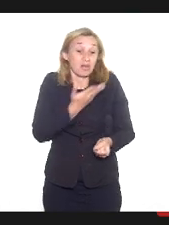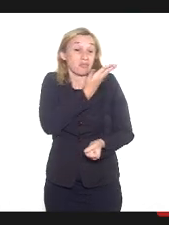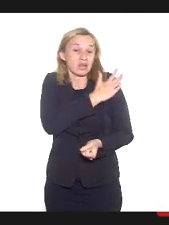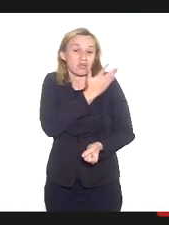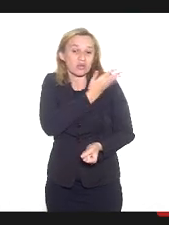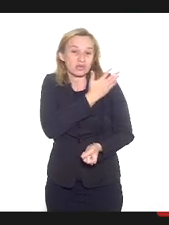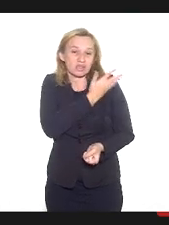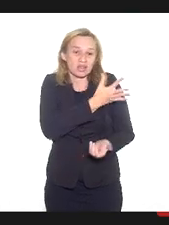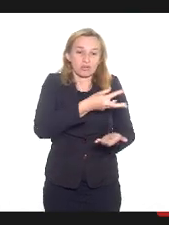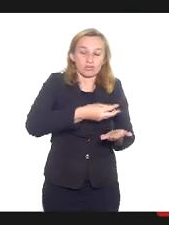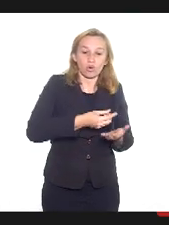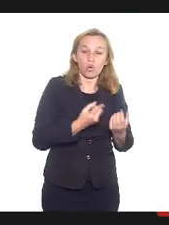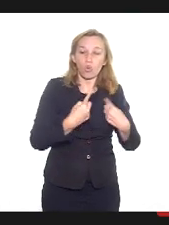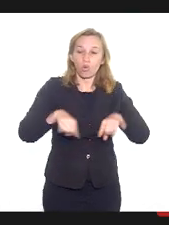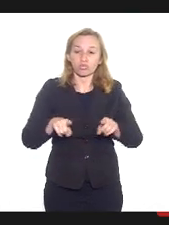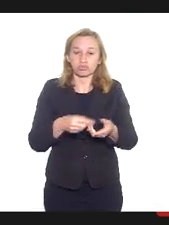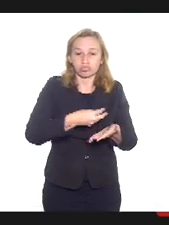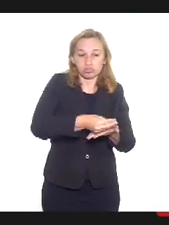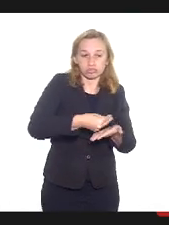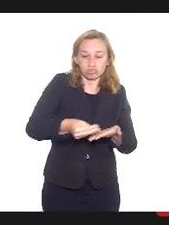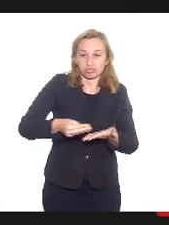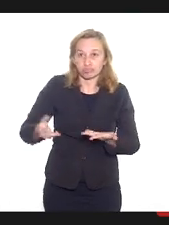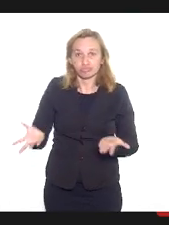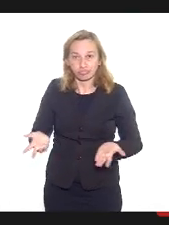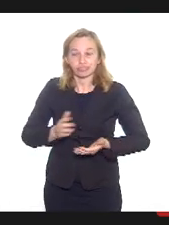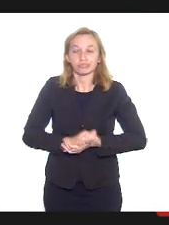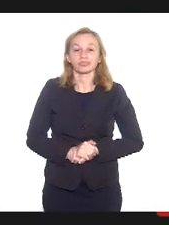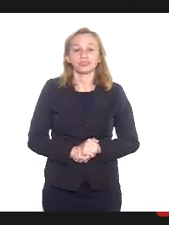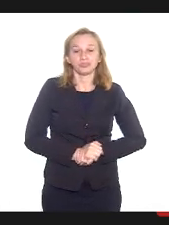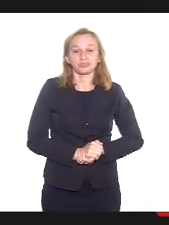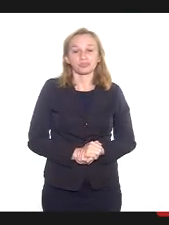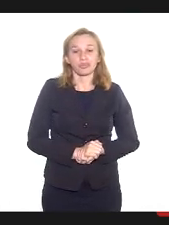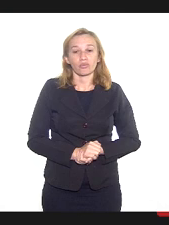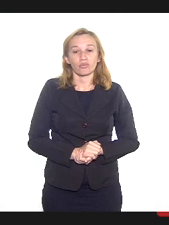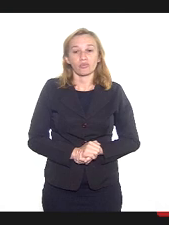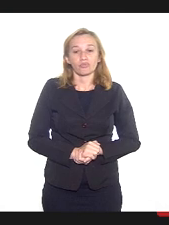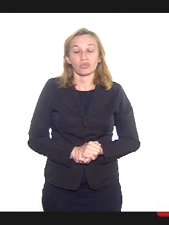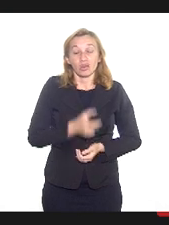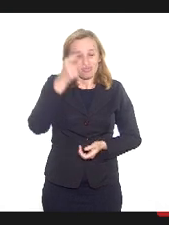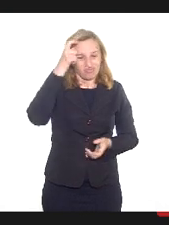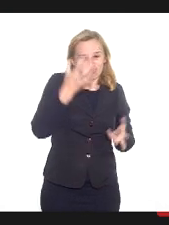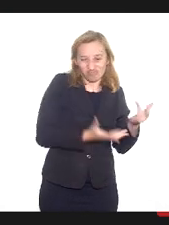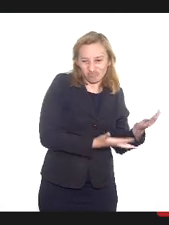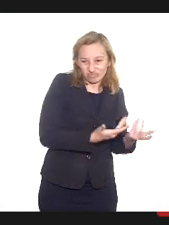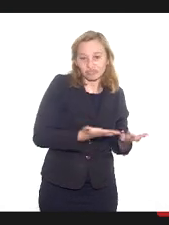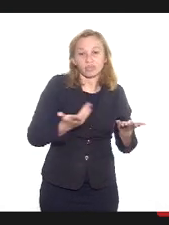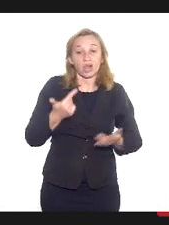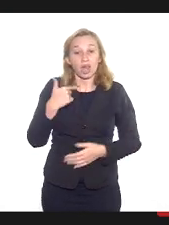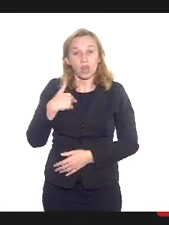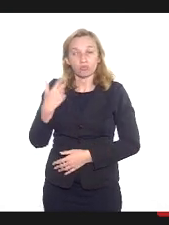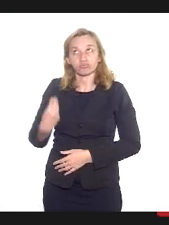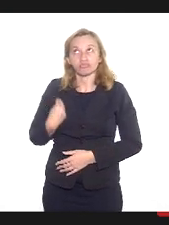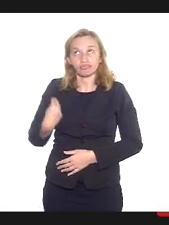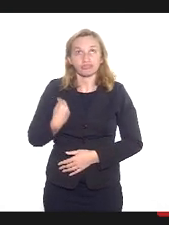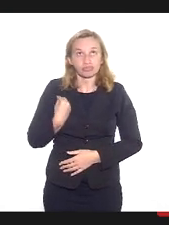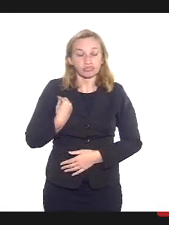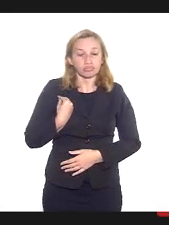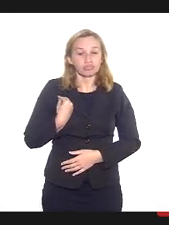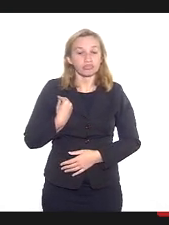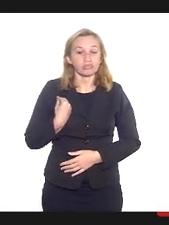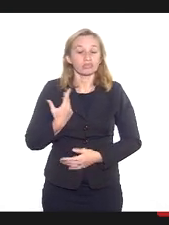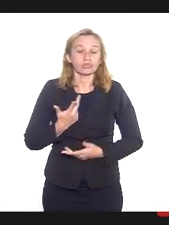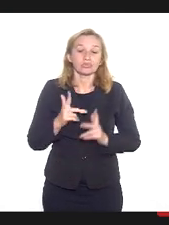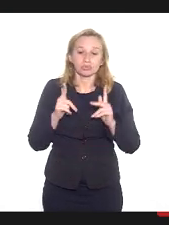essa distribuição como se fosse algo como disse o Atila, demonizado. Eu vivi, inclusive, deputado Marta Rocha, uma situação sui